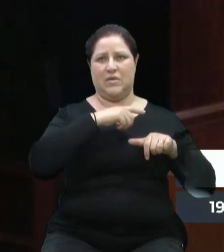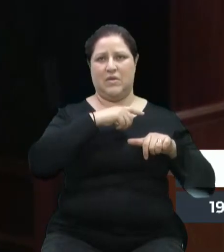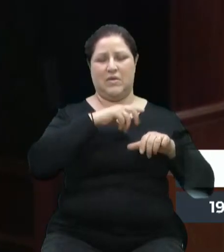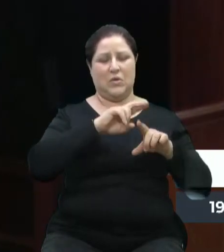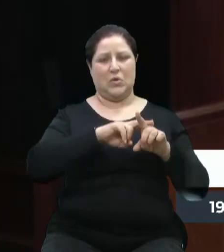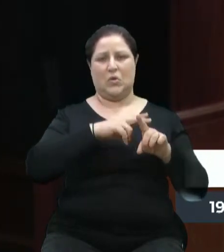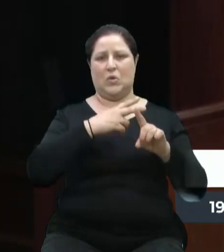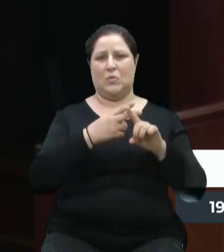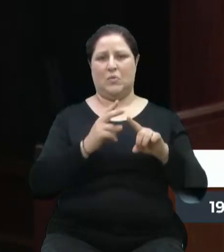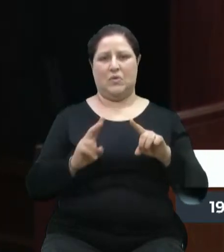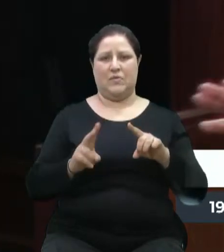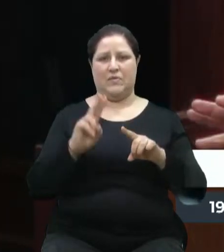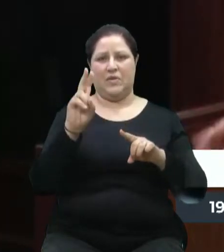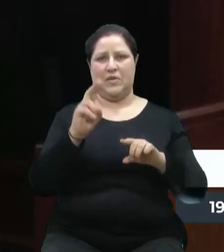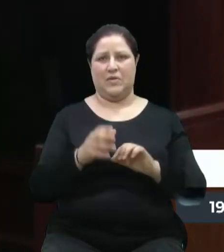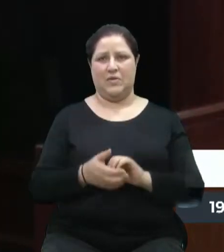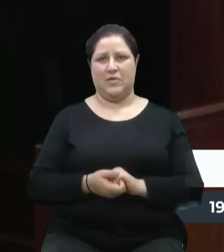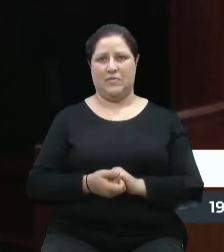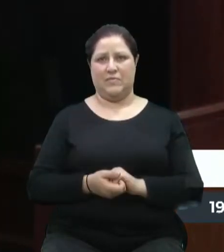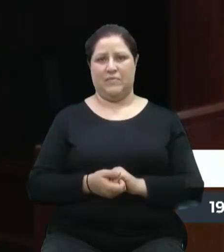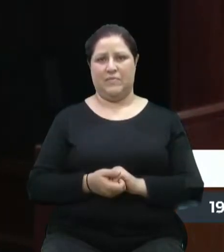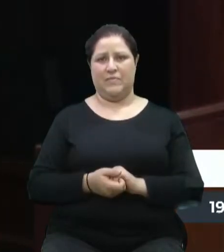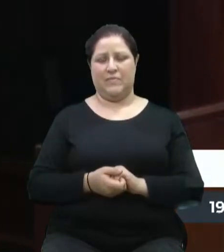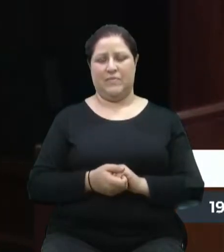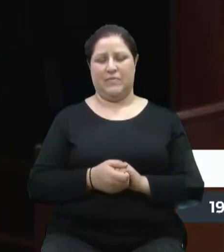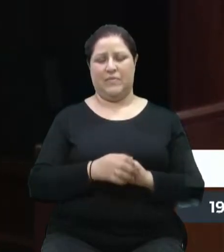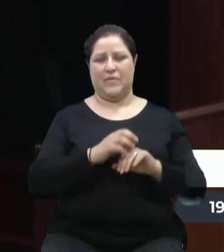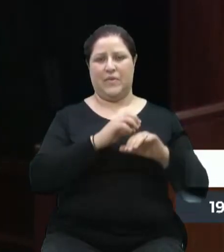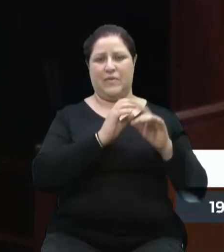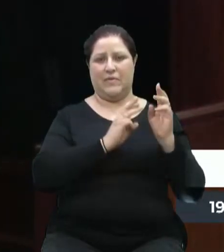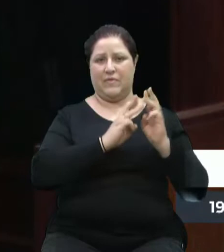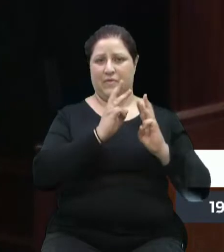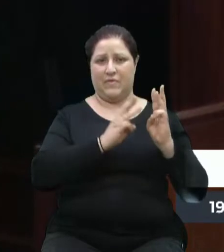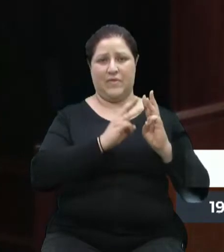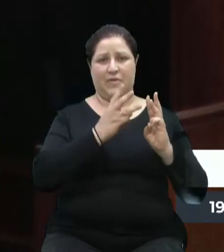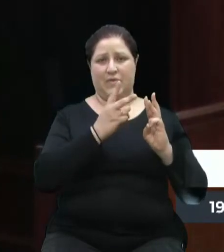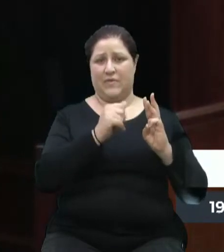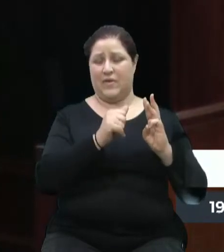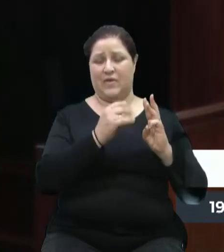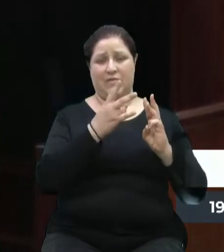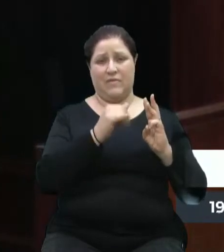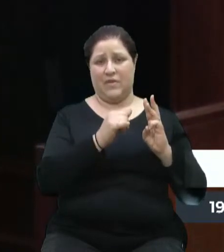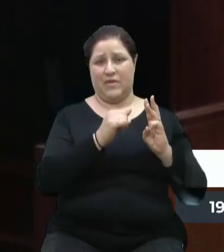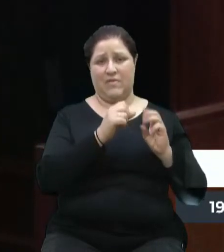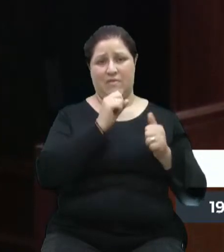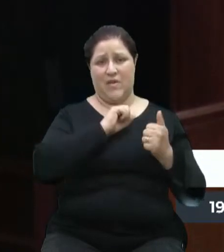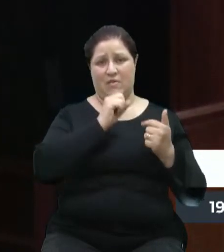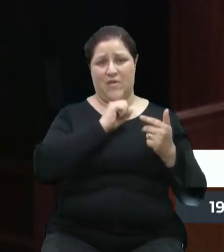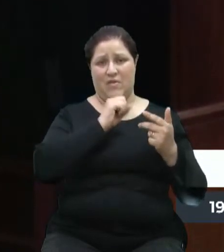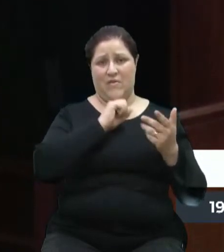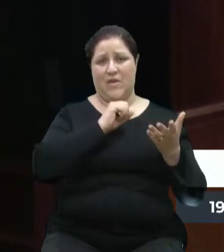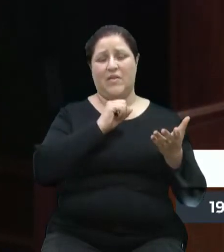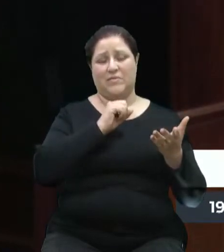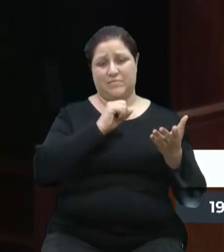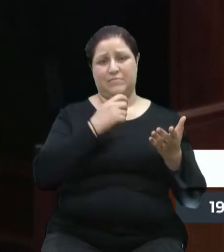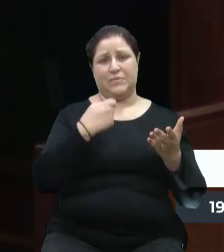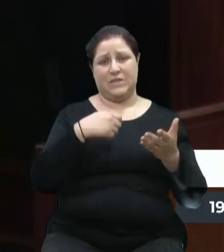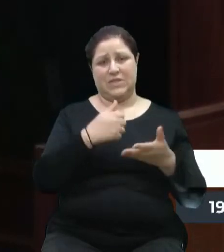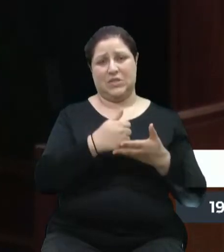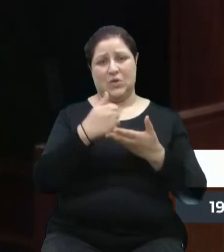até que tem, depois vai terminar. Então a gente precisa desse apoio do poder público,